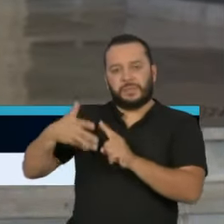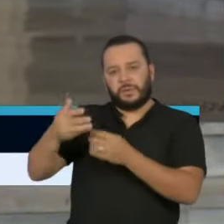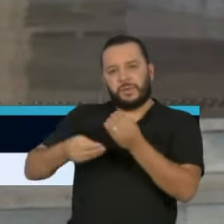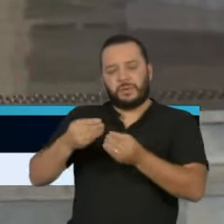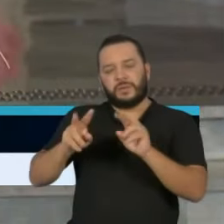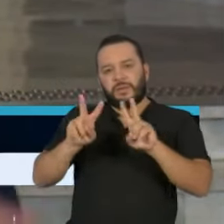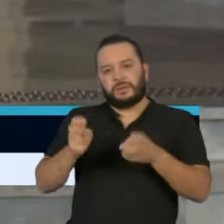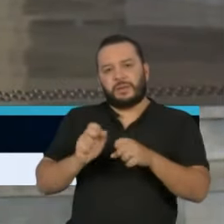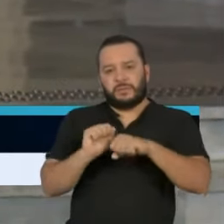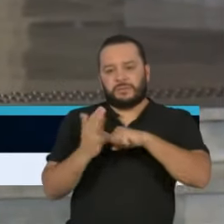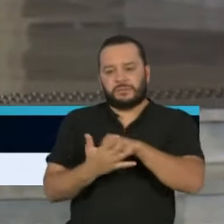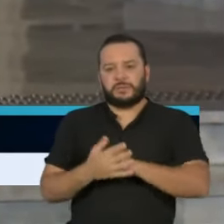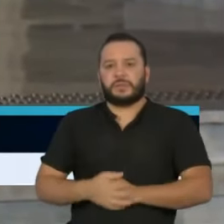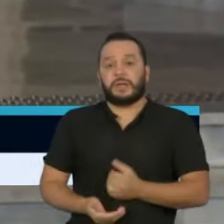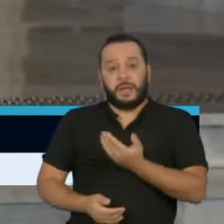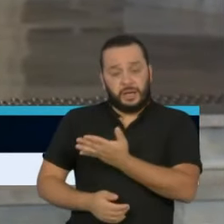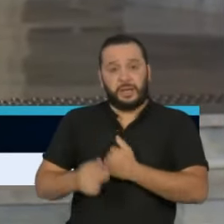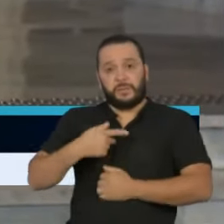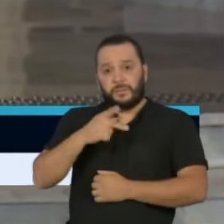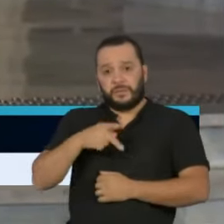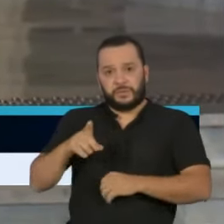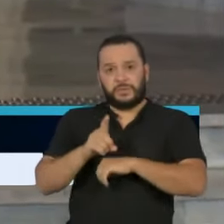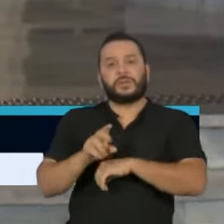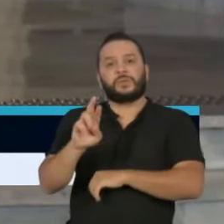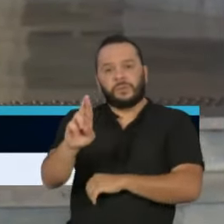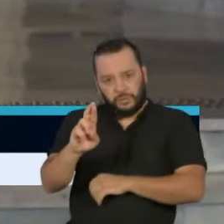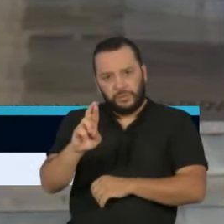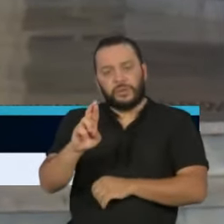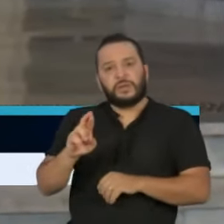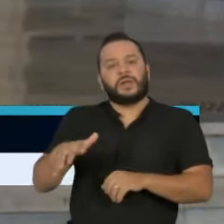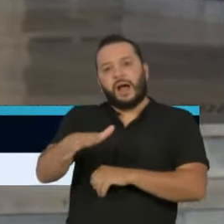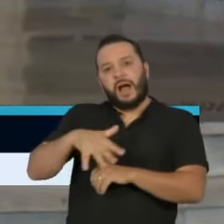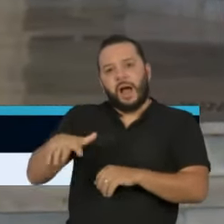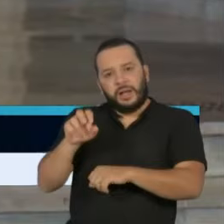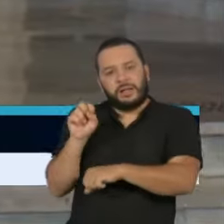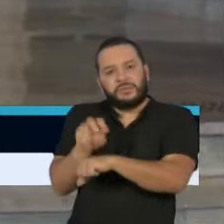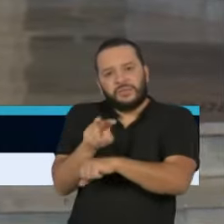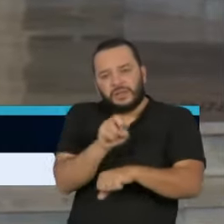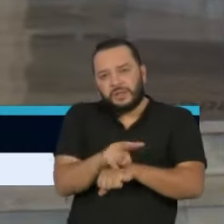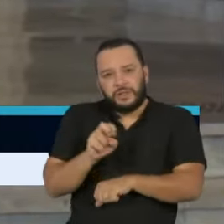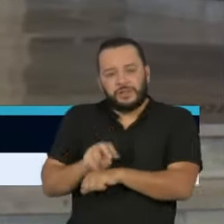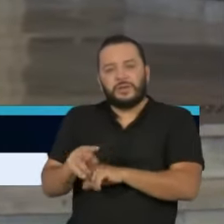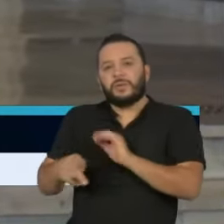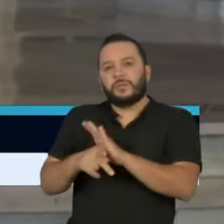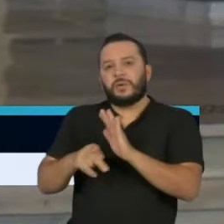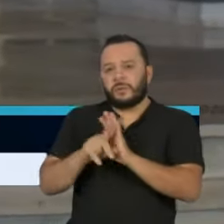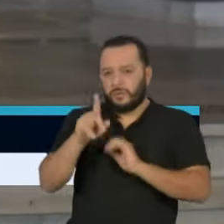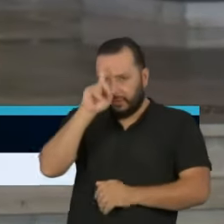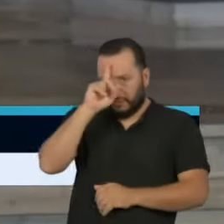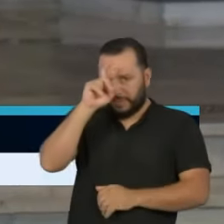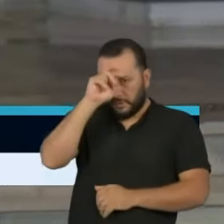Doutor Luiz Fernando Aranha, professor, doutor, infectologista do Hospital Albert Einstein.